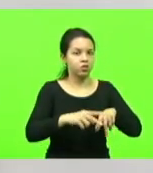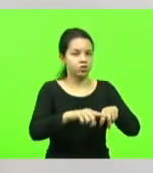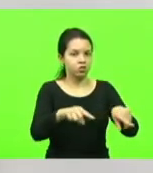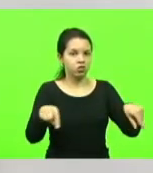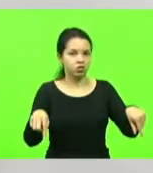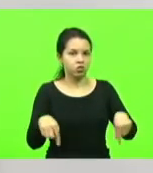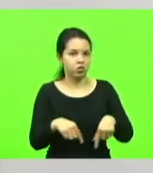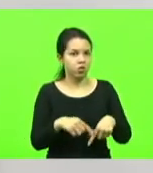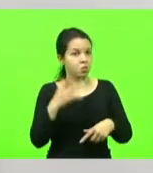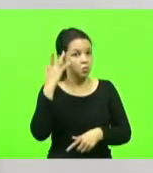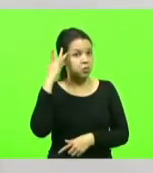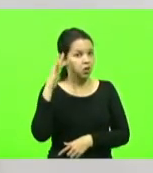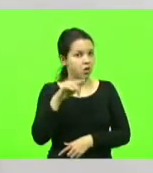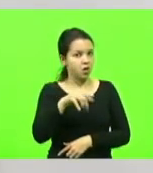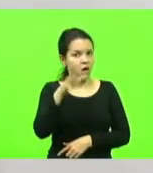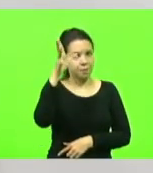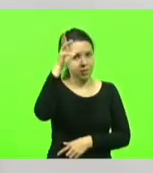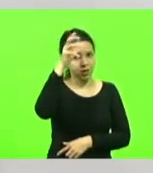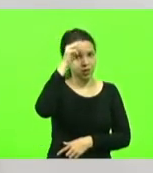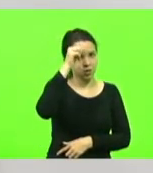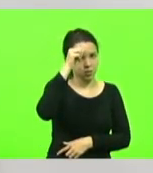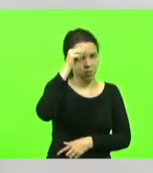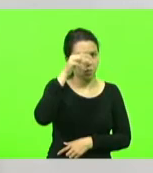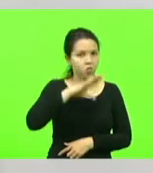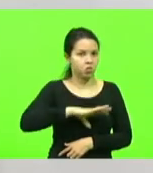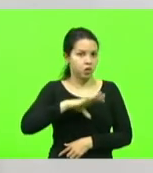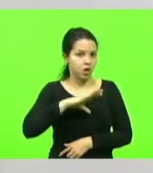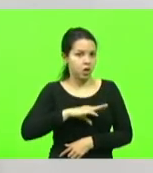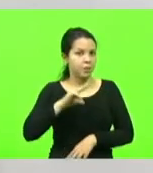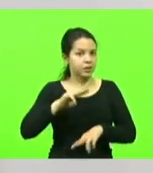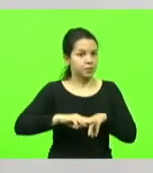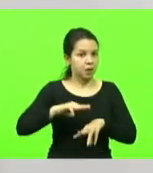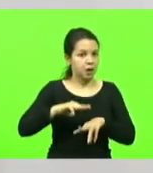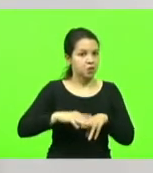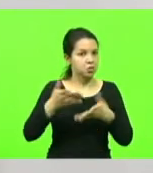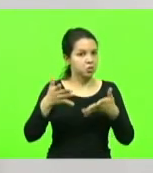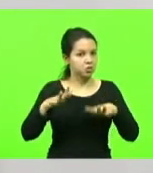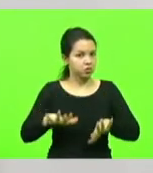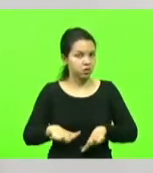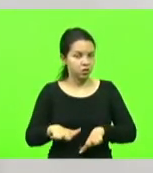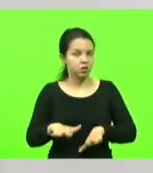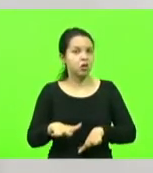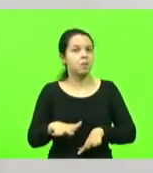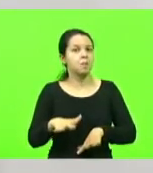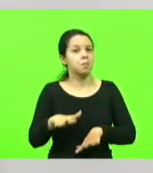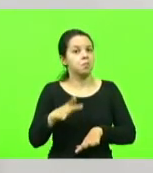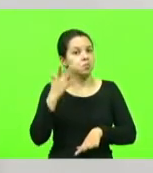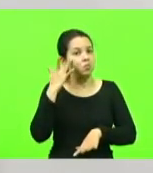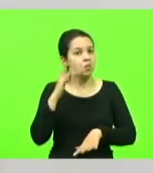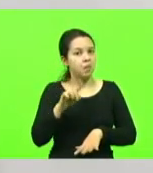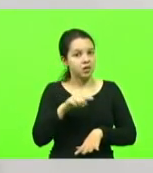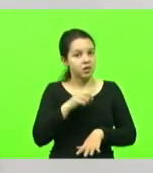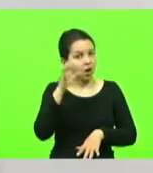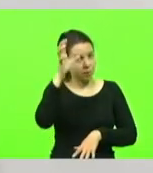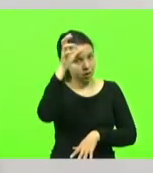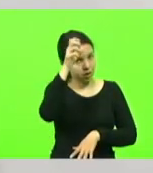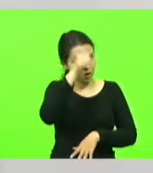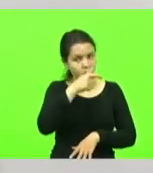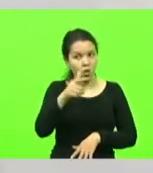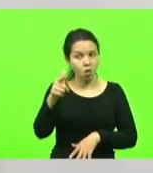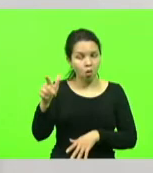vão aprender a português, matemática, mas vão aprender que não se deve mexer nas coisas dos outros. Isso eles vão aprender.